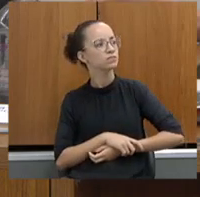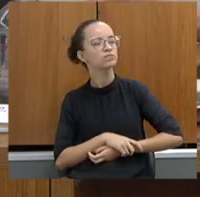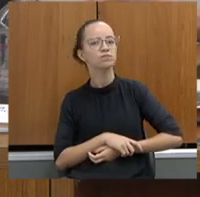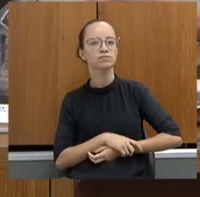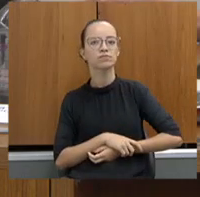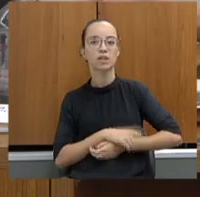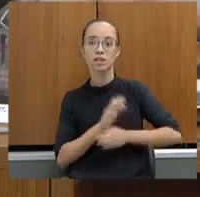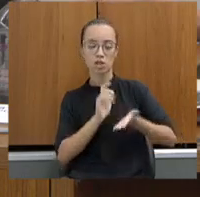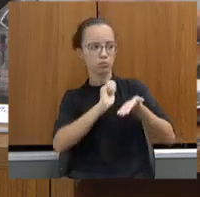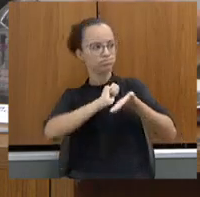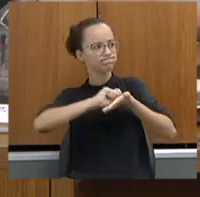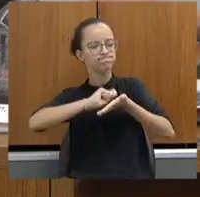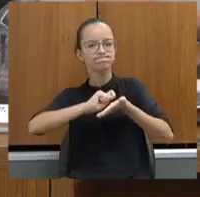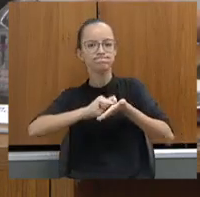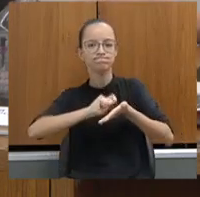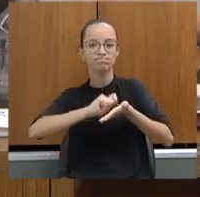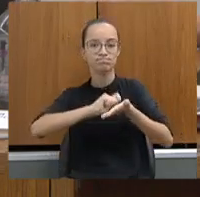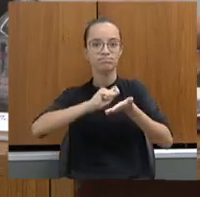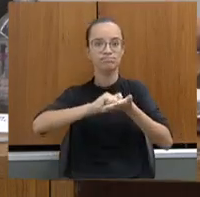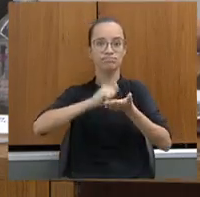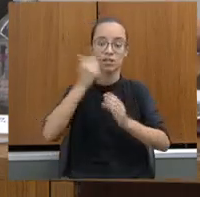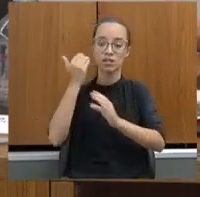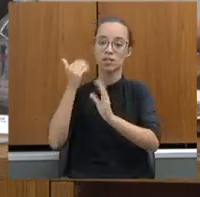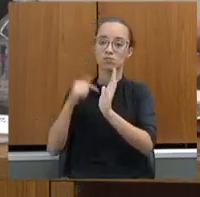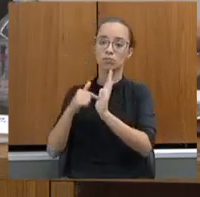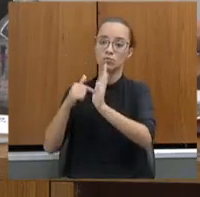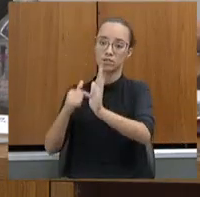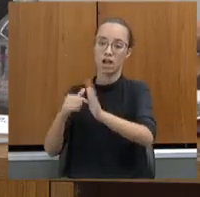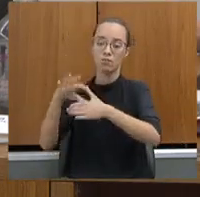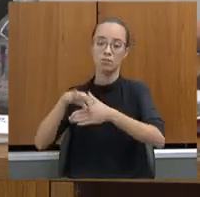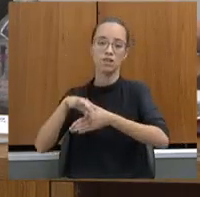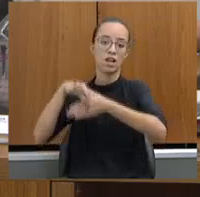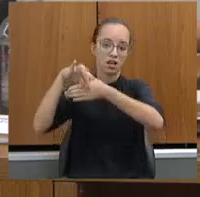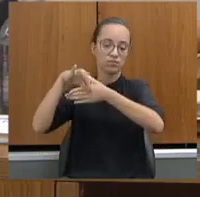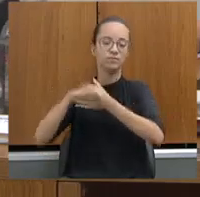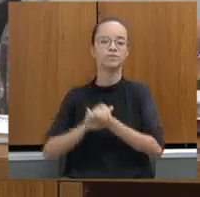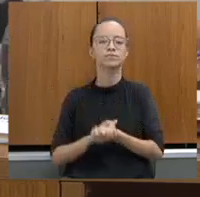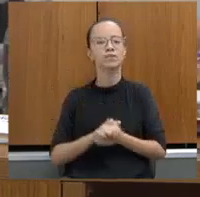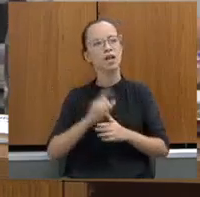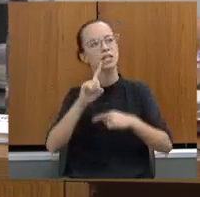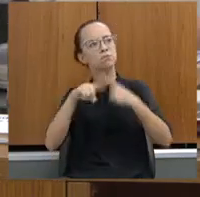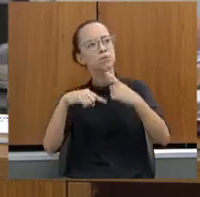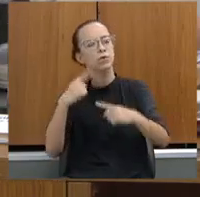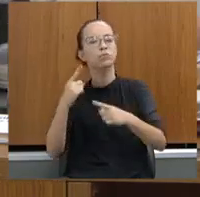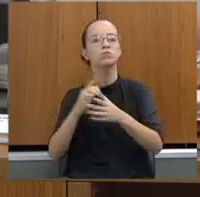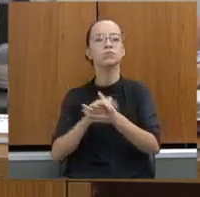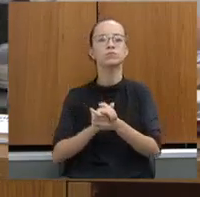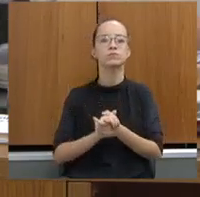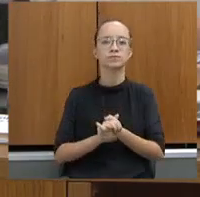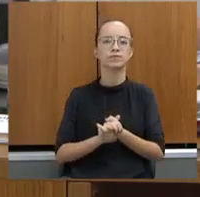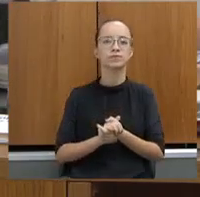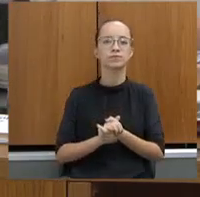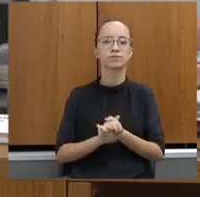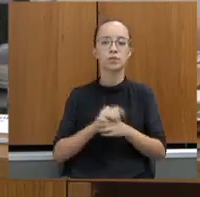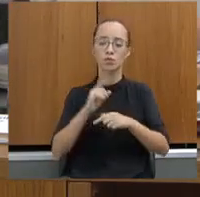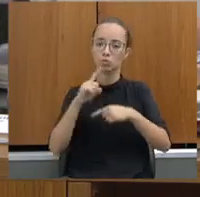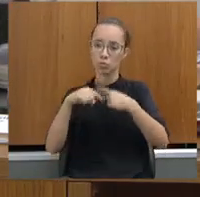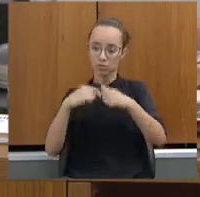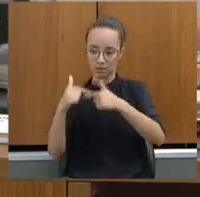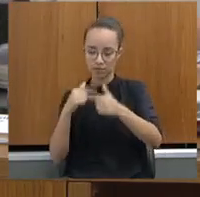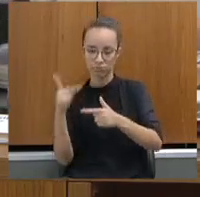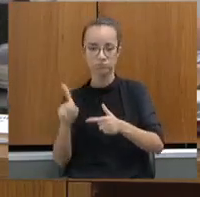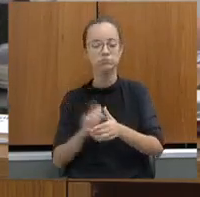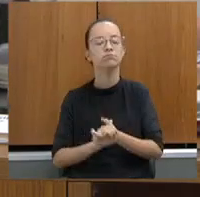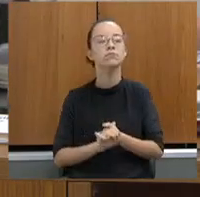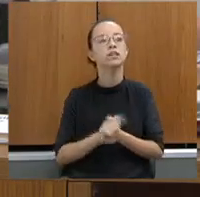anotar e passar para os chefes. No outro dia, no outro plantão dele, ele passa,